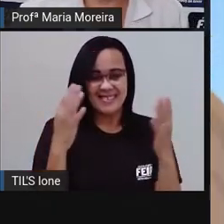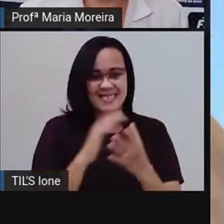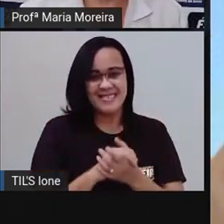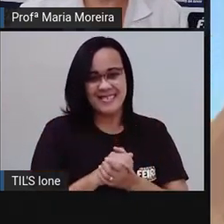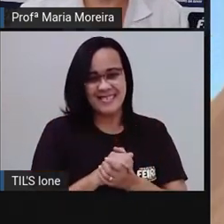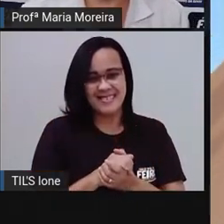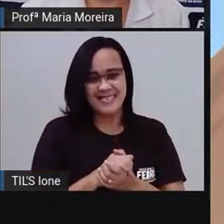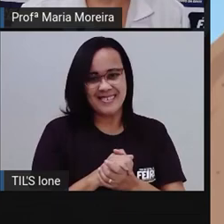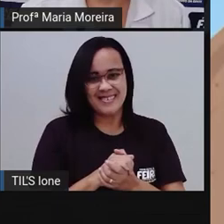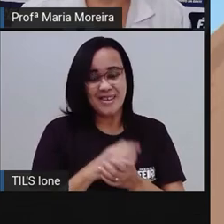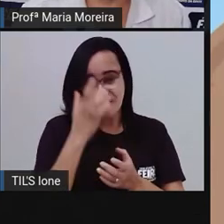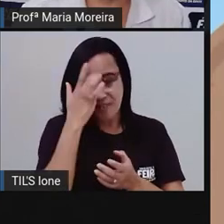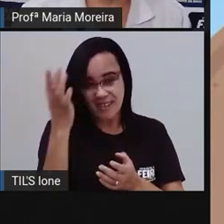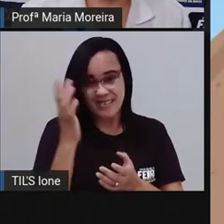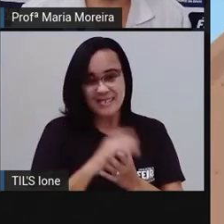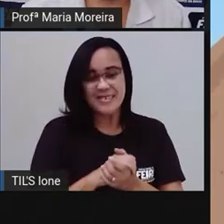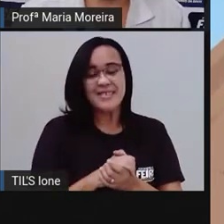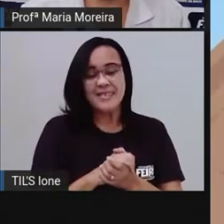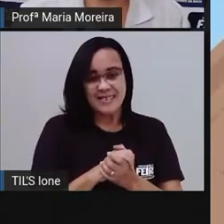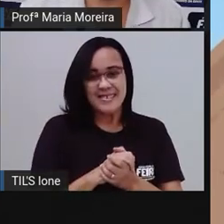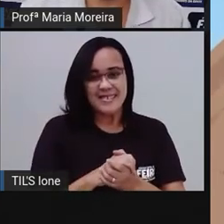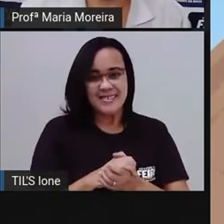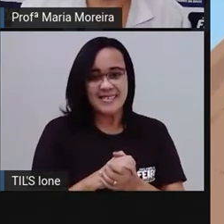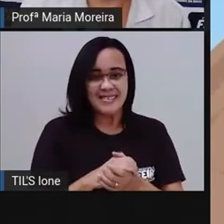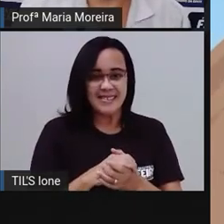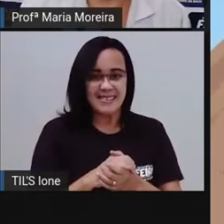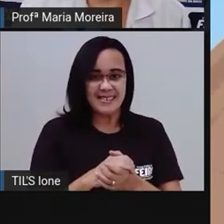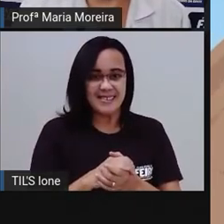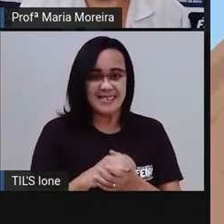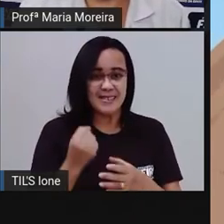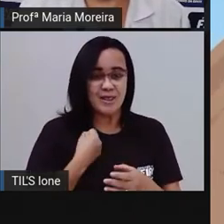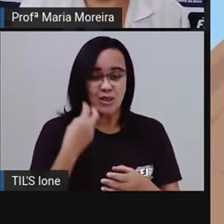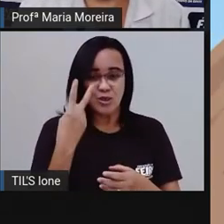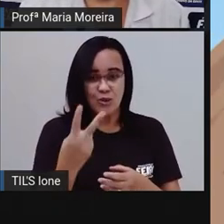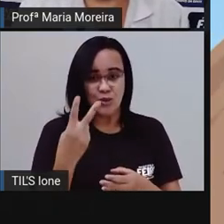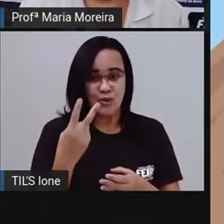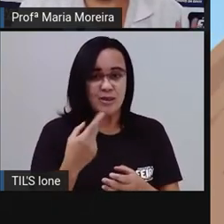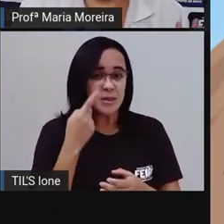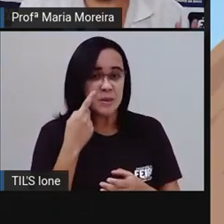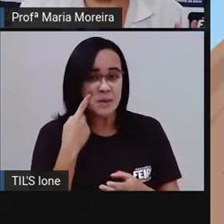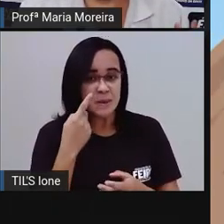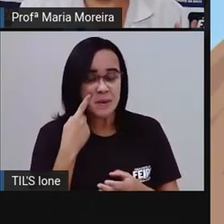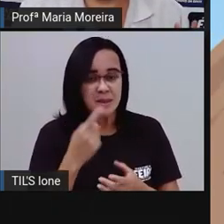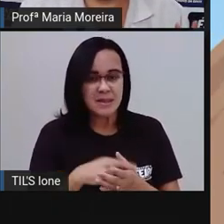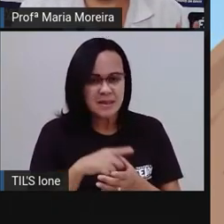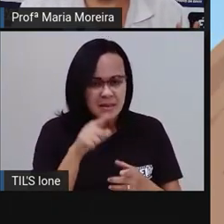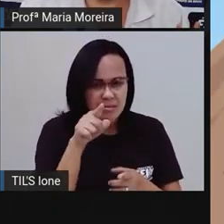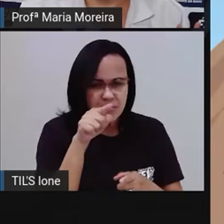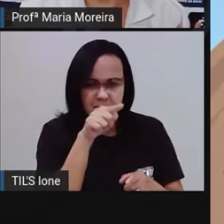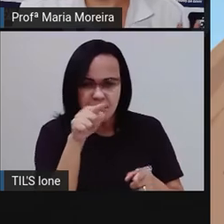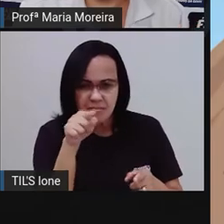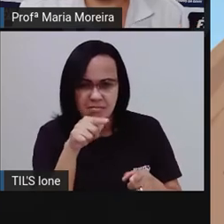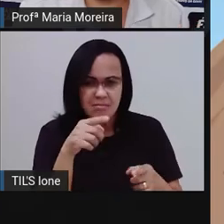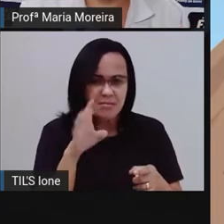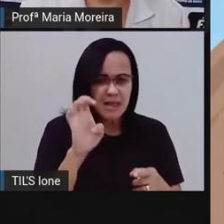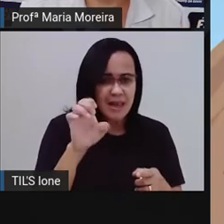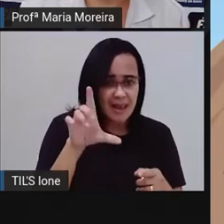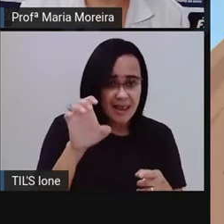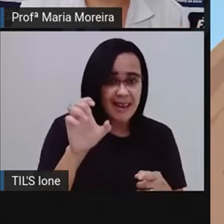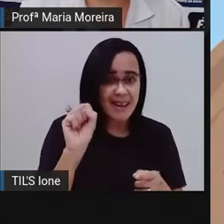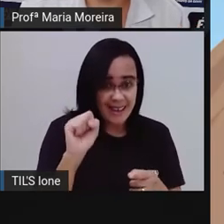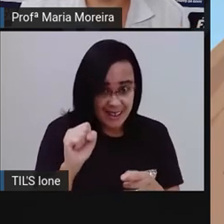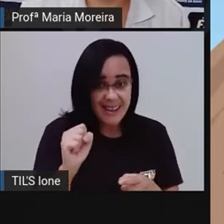Facílimo. Né? Vamos aqui só nesse nível 2. Vamos tentar. vai sair desse aqui. A vai pro próximo joguinho. Elas é